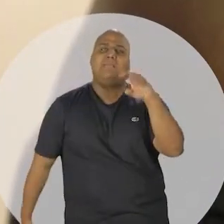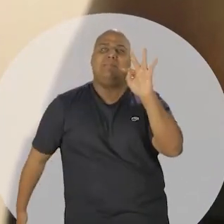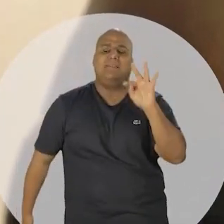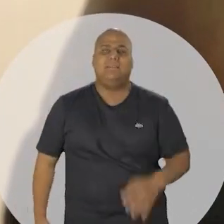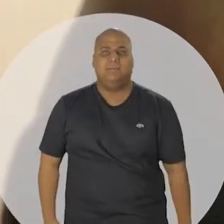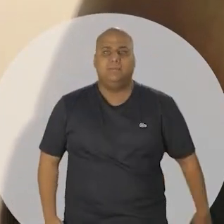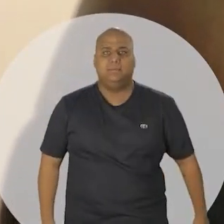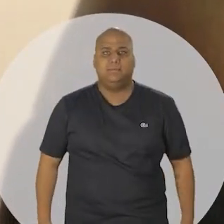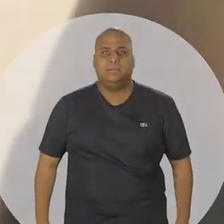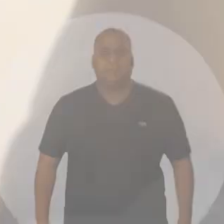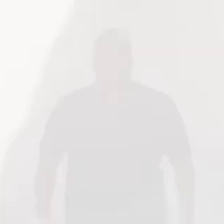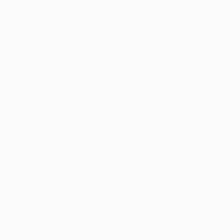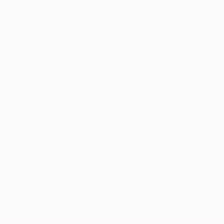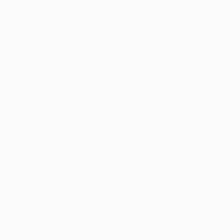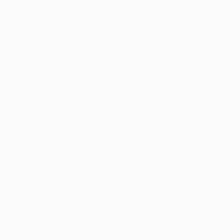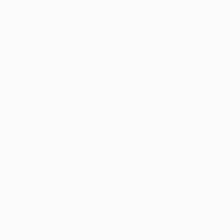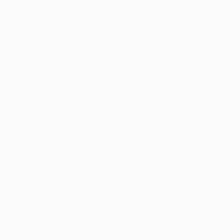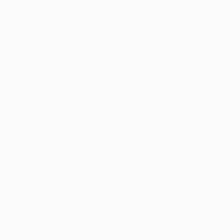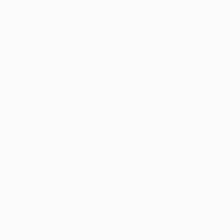venha para a MT.